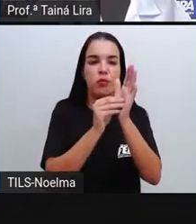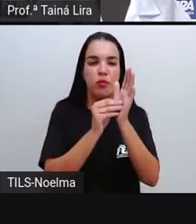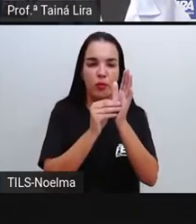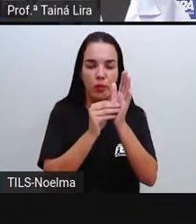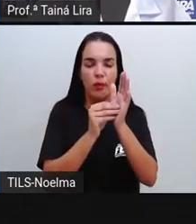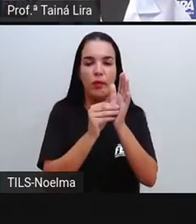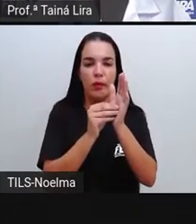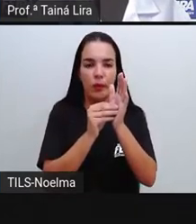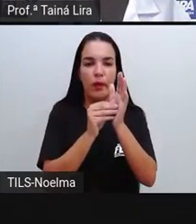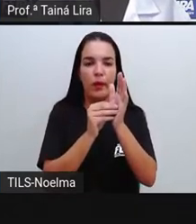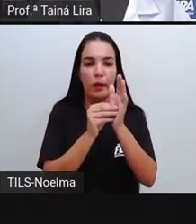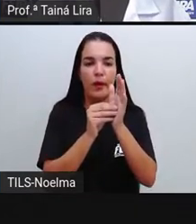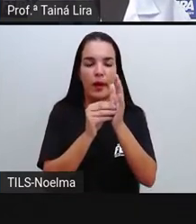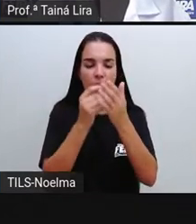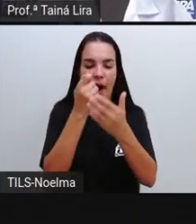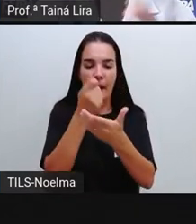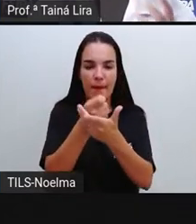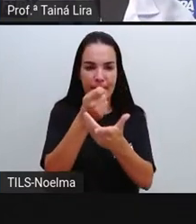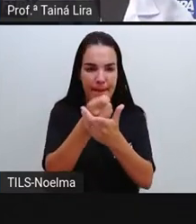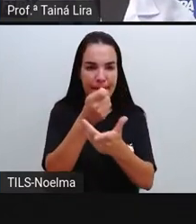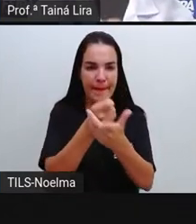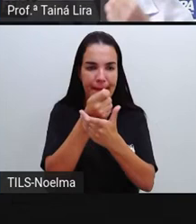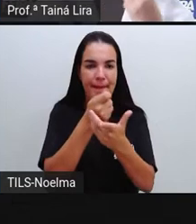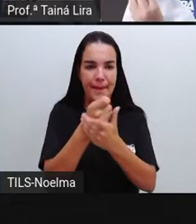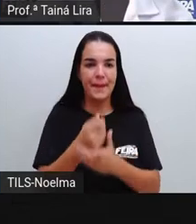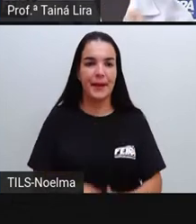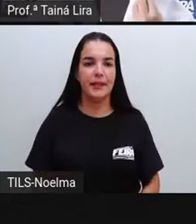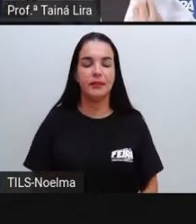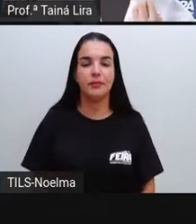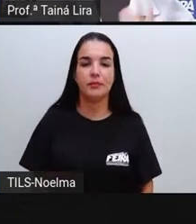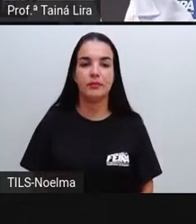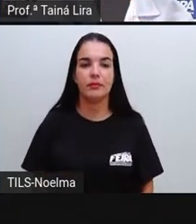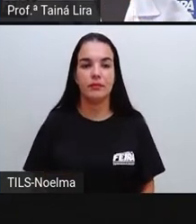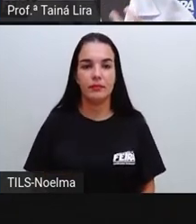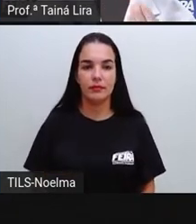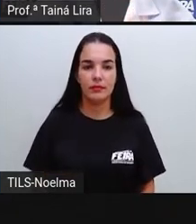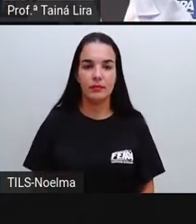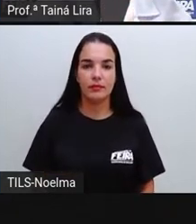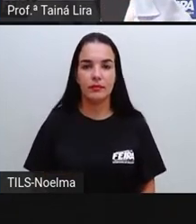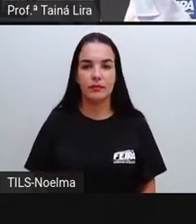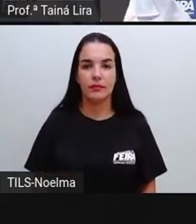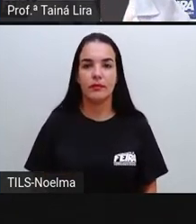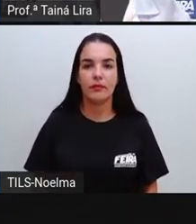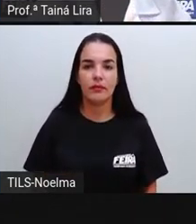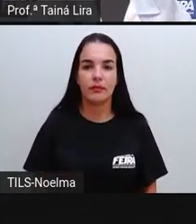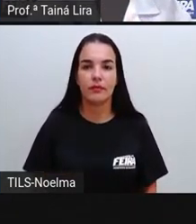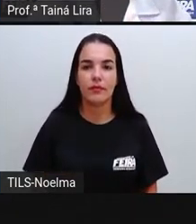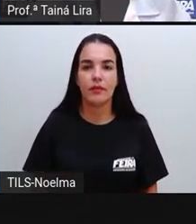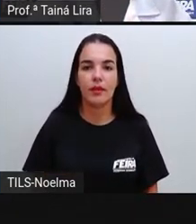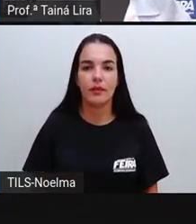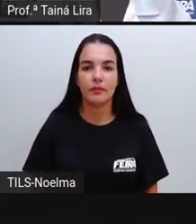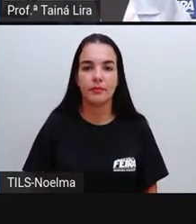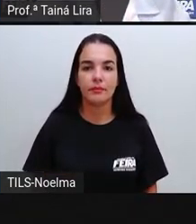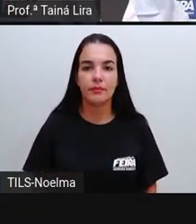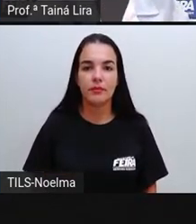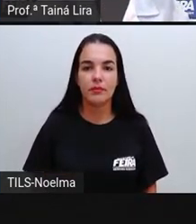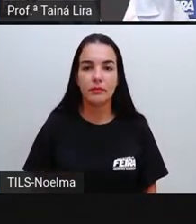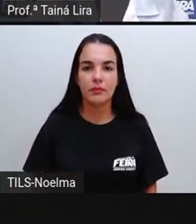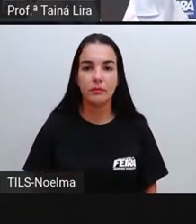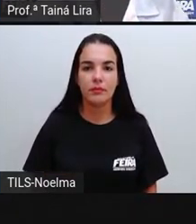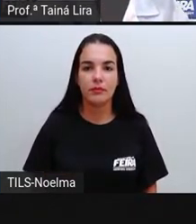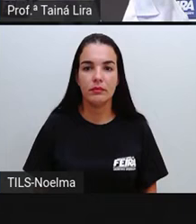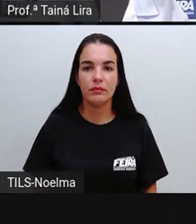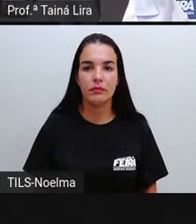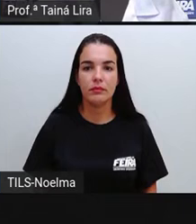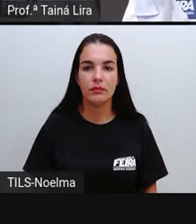nossos valores, utilizando aí as nossas cédulas e moedas, certo? Então,